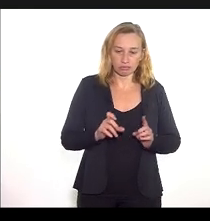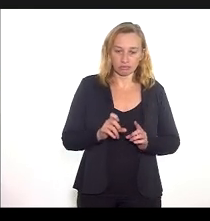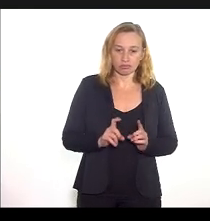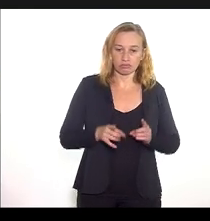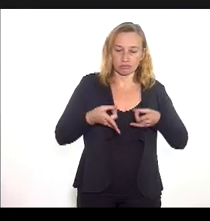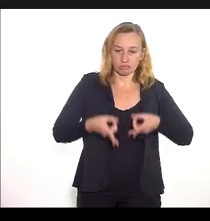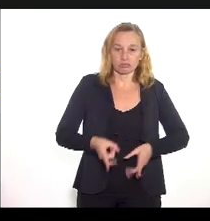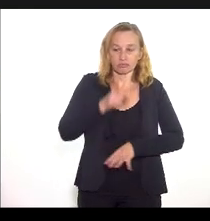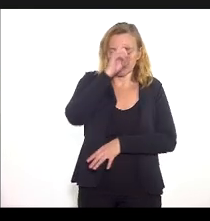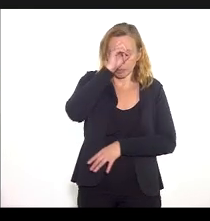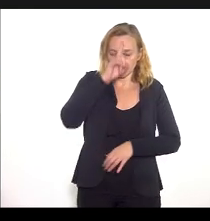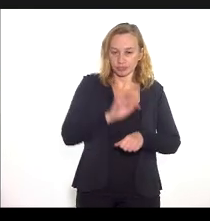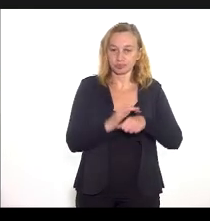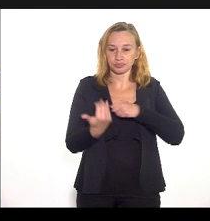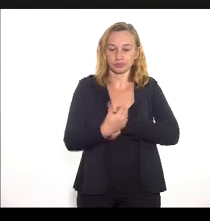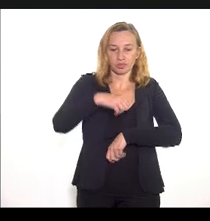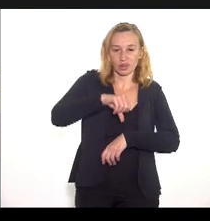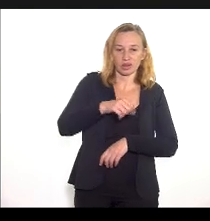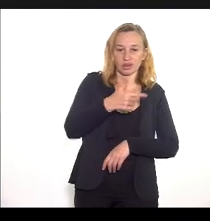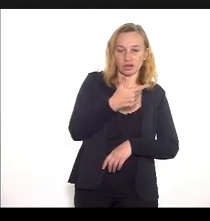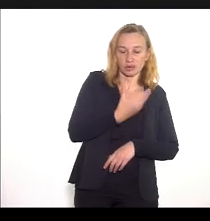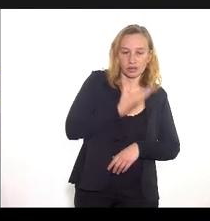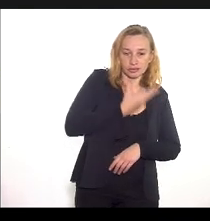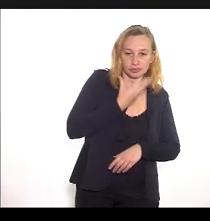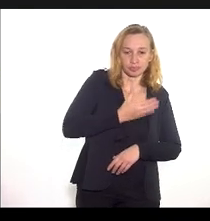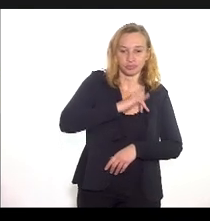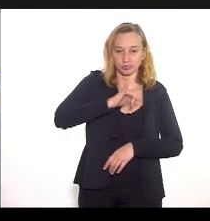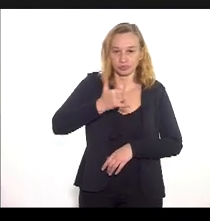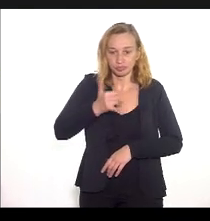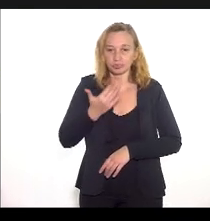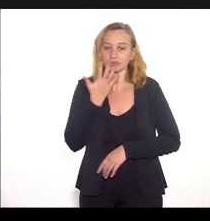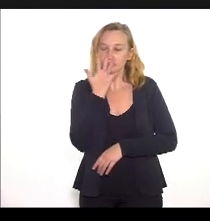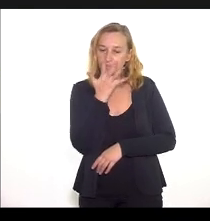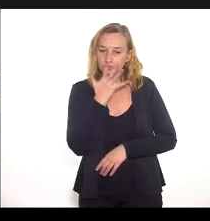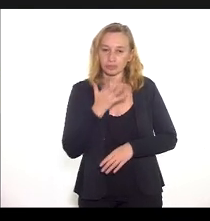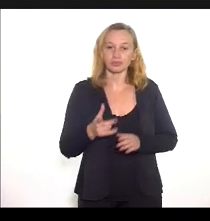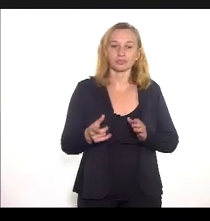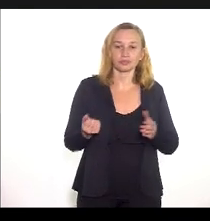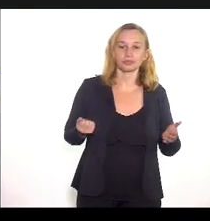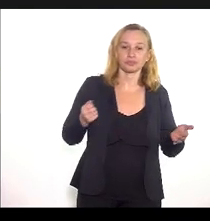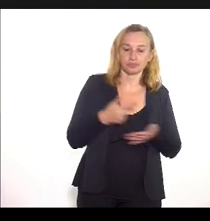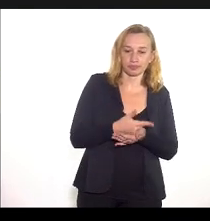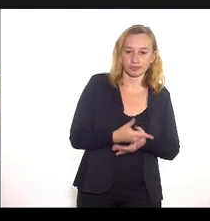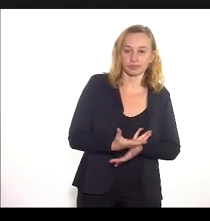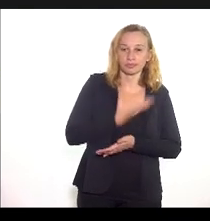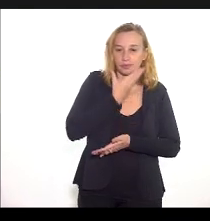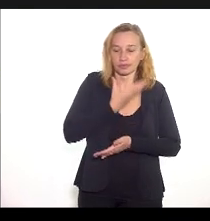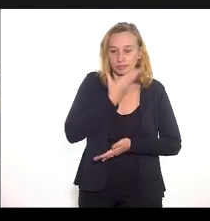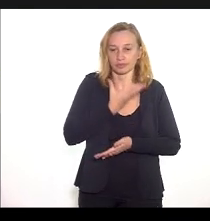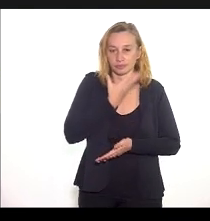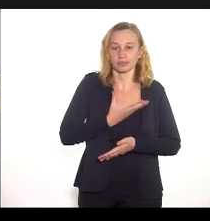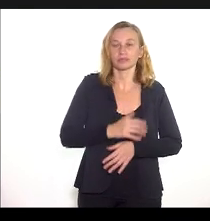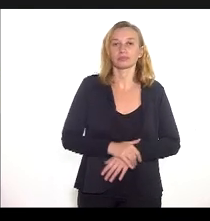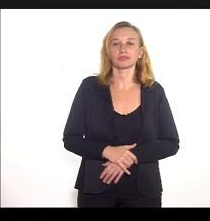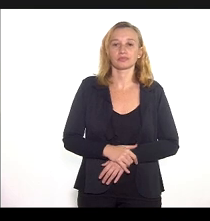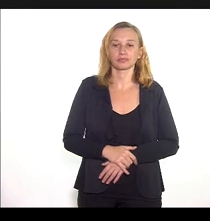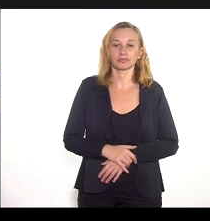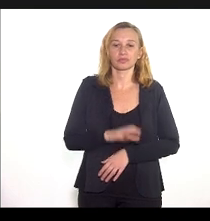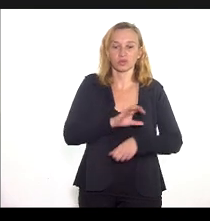de dezembro janeiro e fevereiro então em dezembro houve um pagamento antecipado dos leitos covid-192